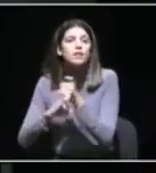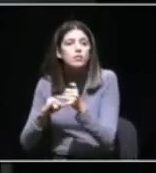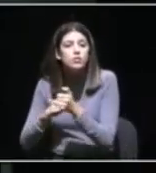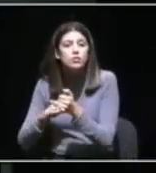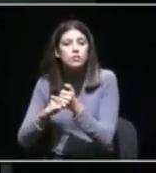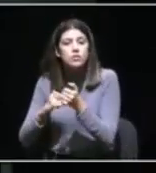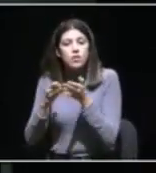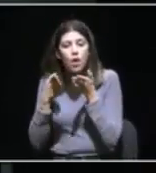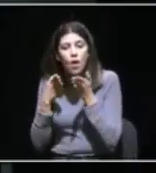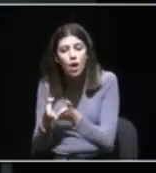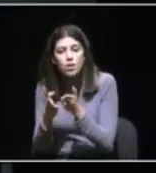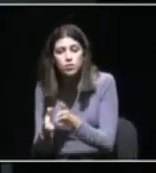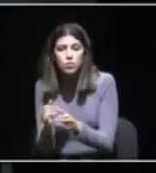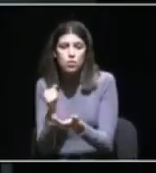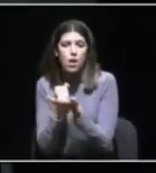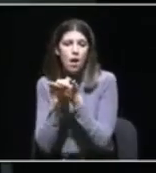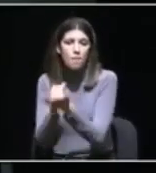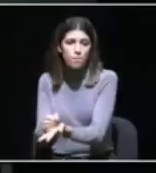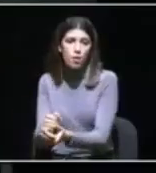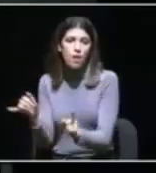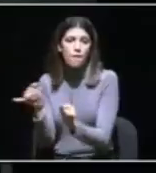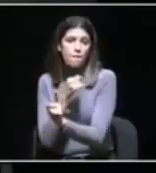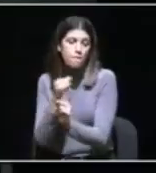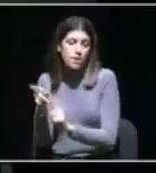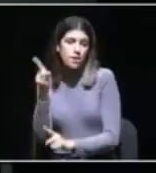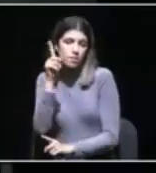prestam apoio às mulheres vítimas de qualquer forma de violência. Obrigada. Obrigada. Obrigada. Obrigada.